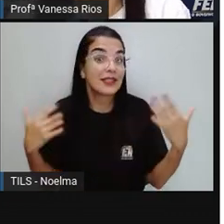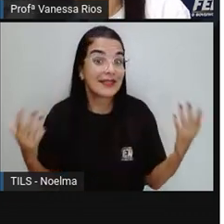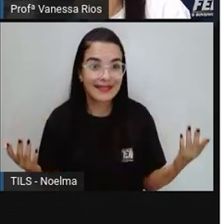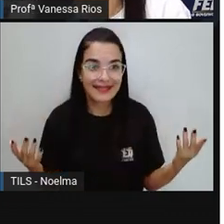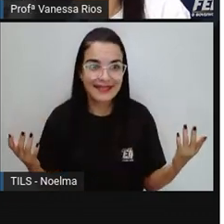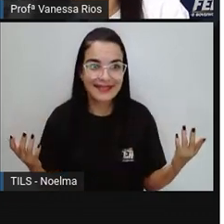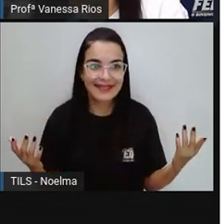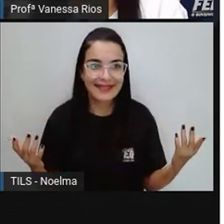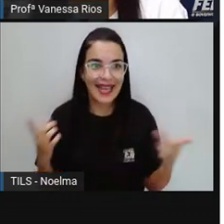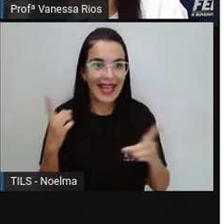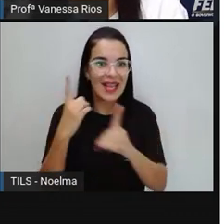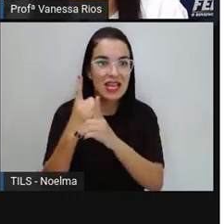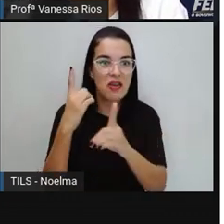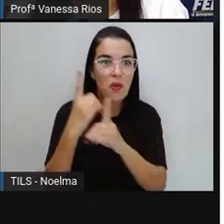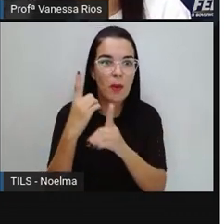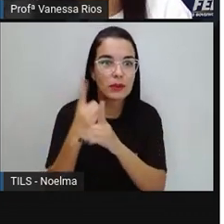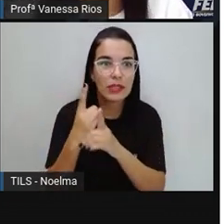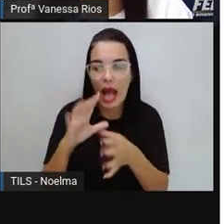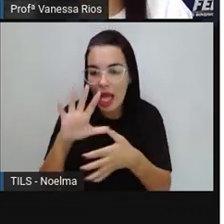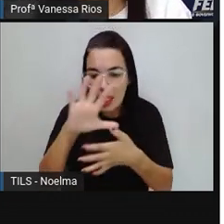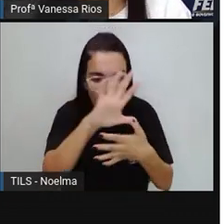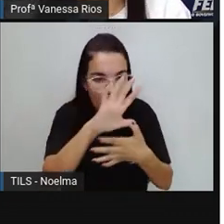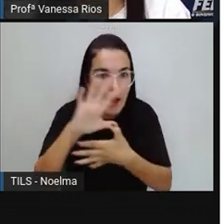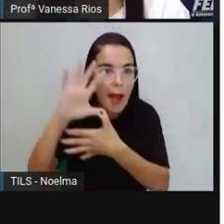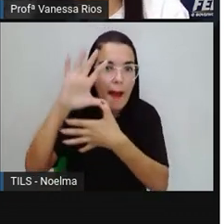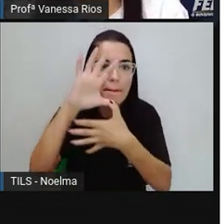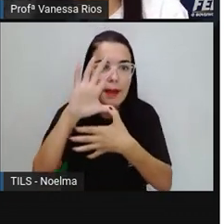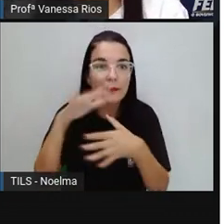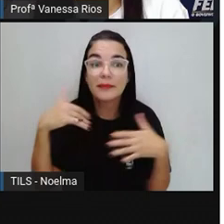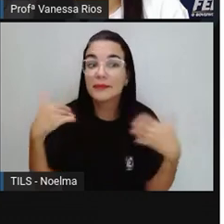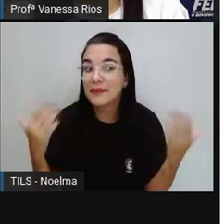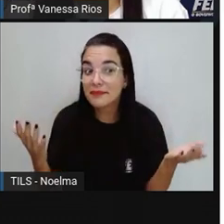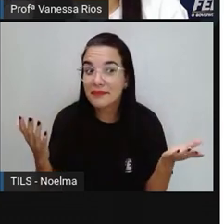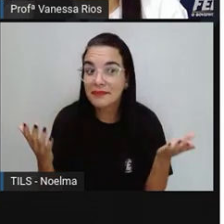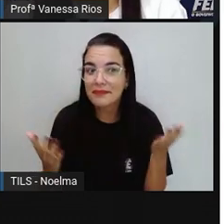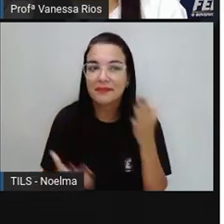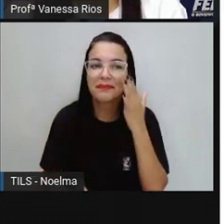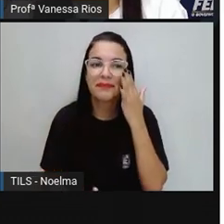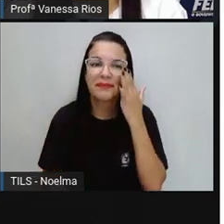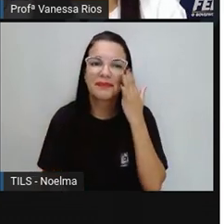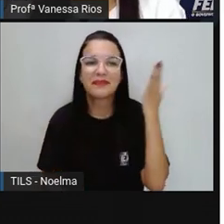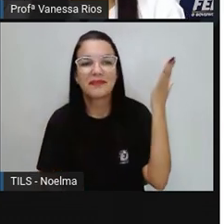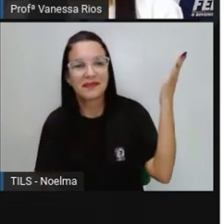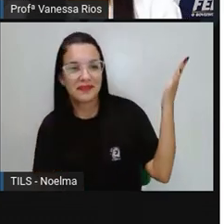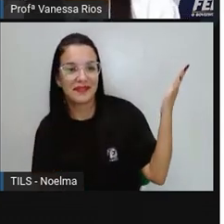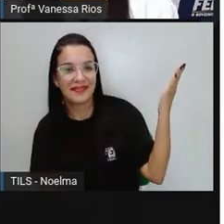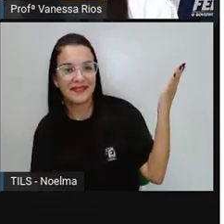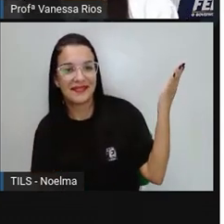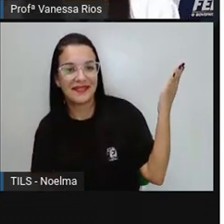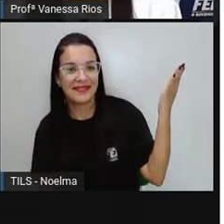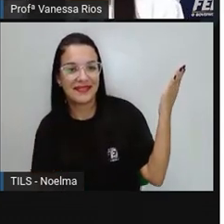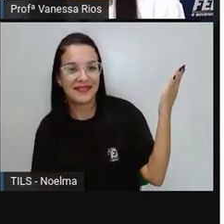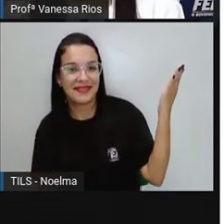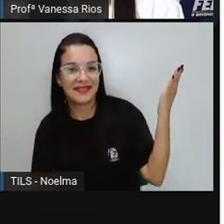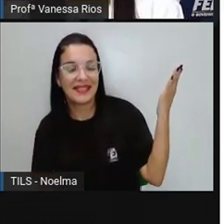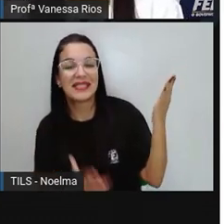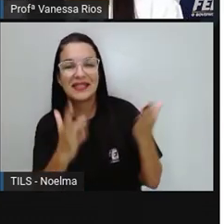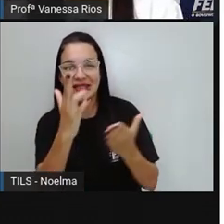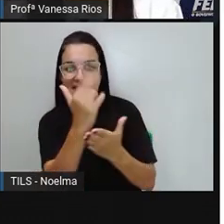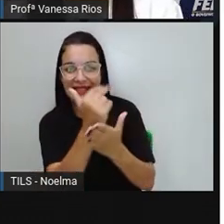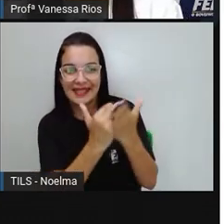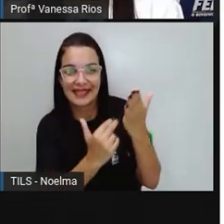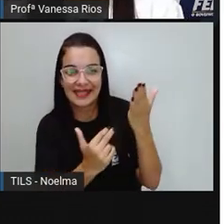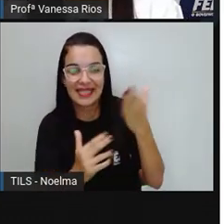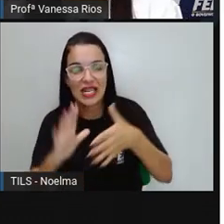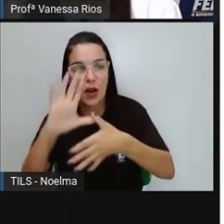de Santana quando a gente vai observar o mapa? Então a Pro traz essa imagem aí que mostra